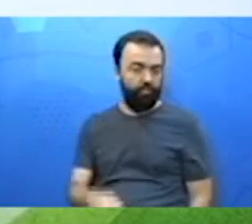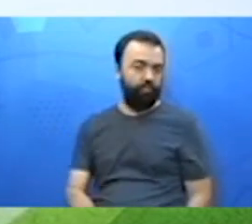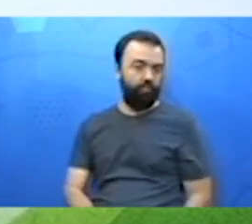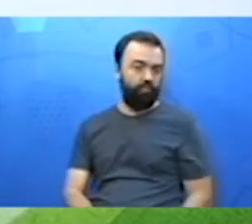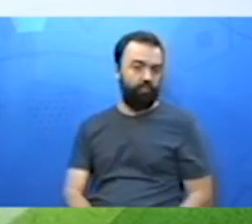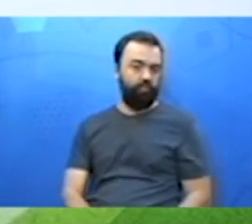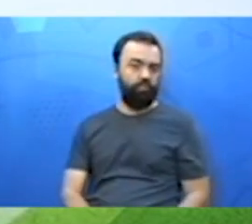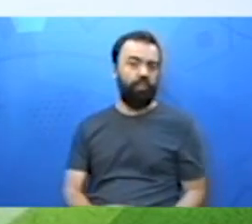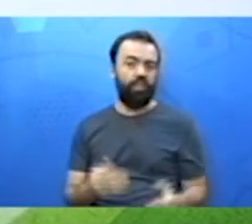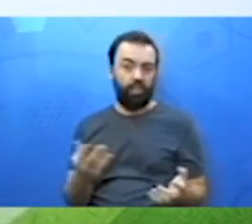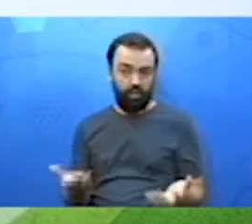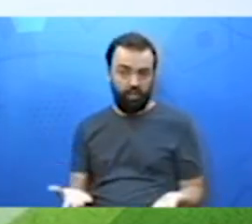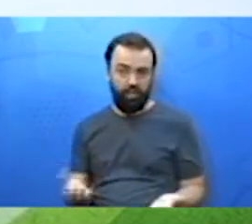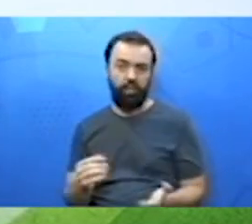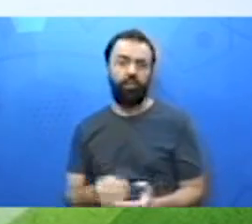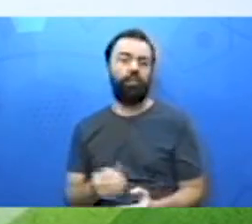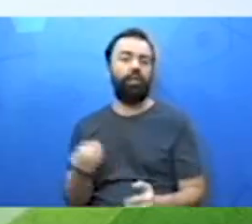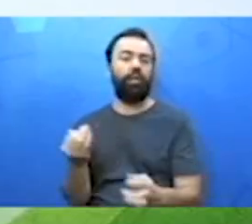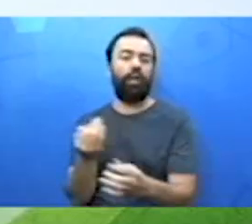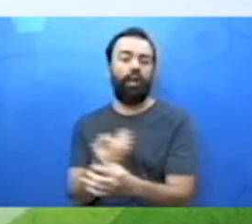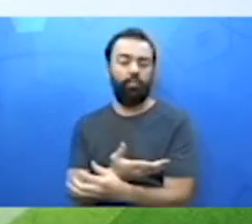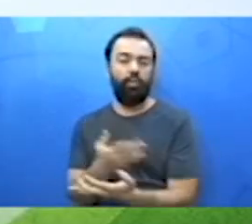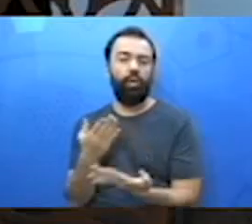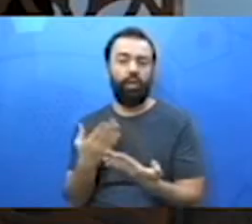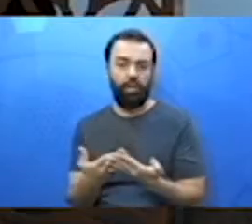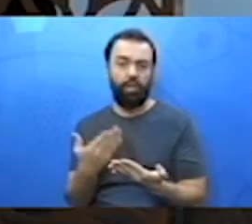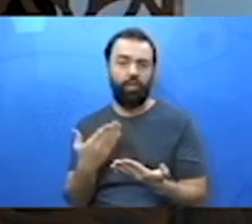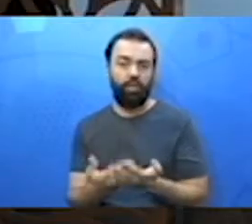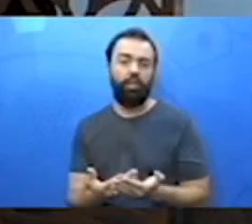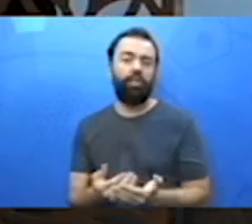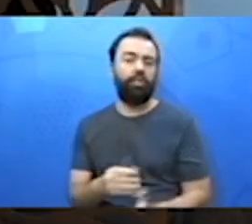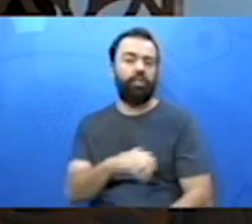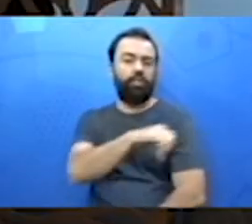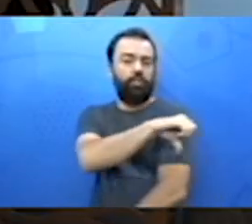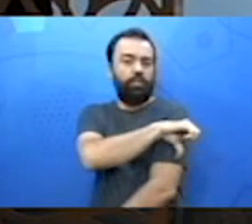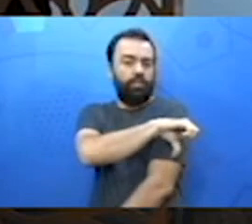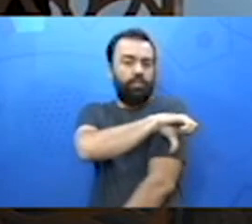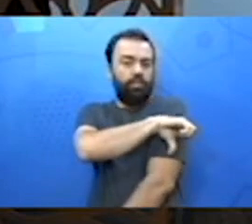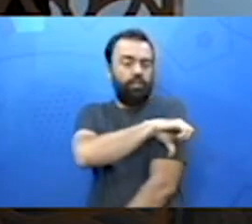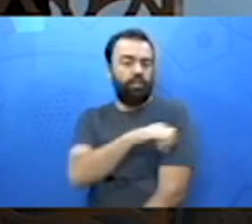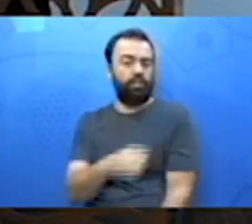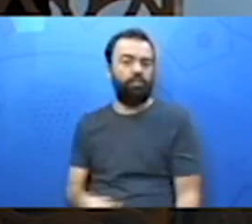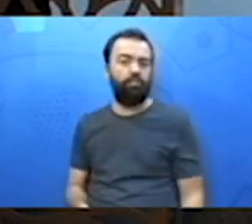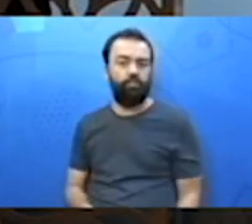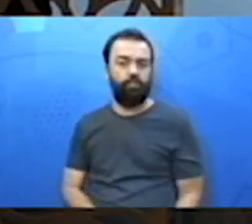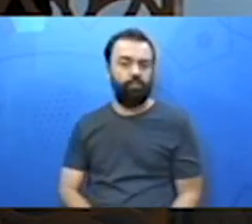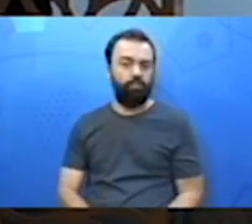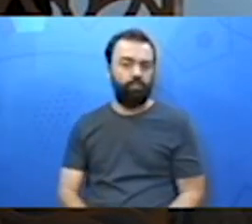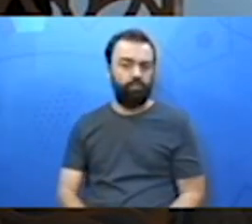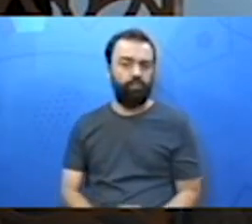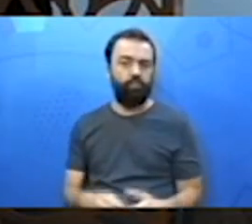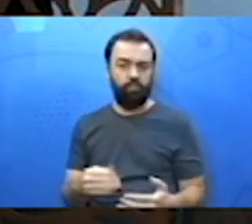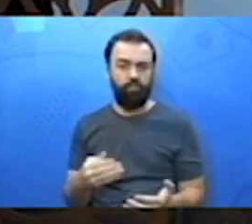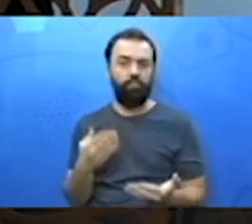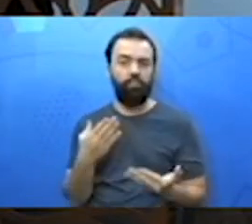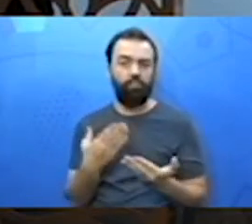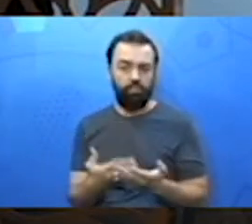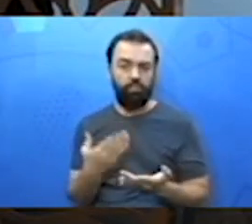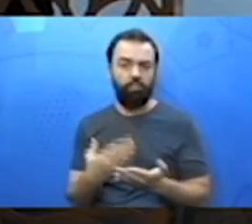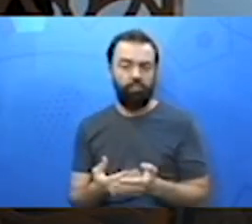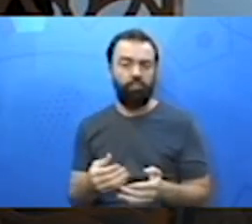Então, essa foi a aula do 9º ano da nossa semana. Continue tirando